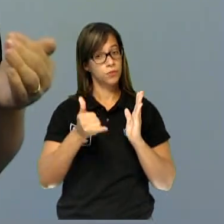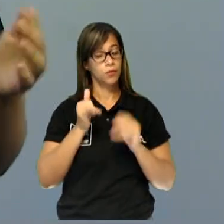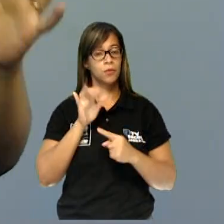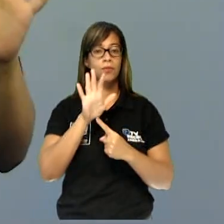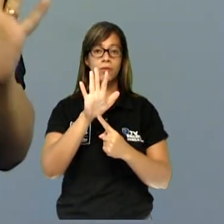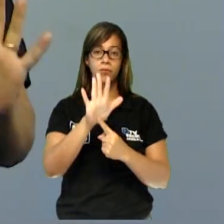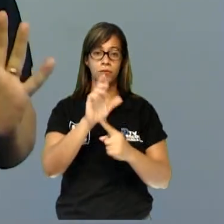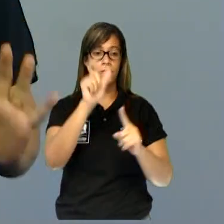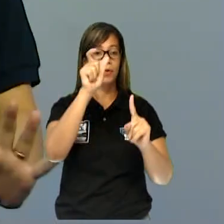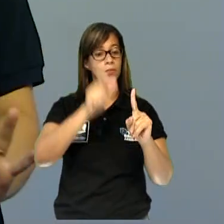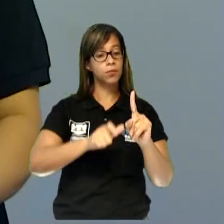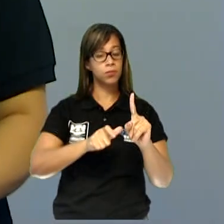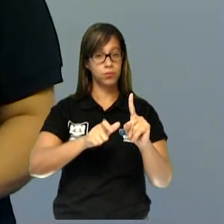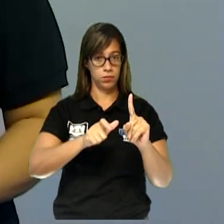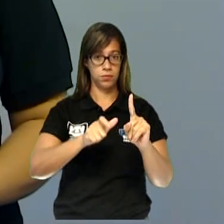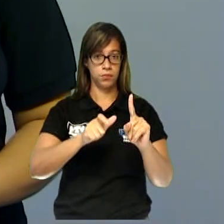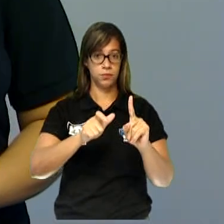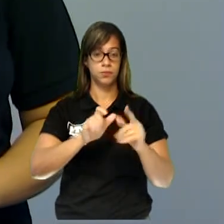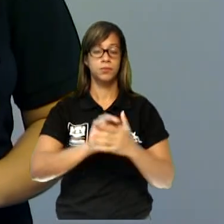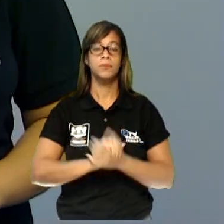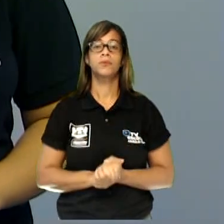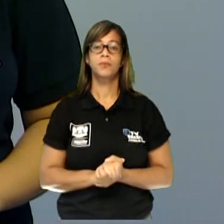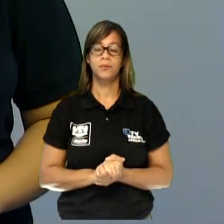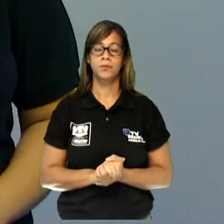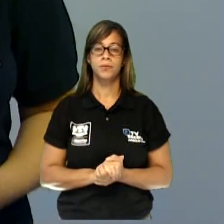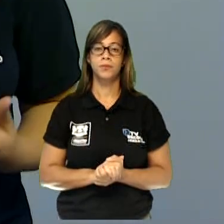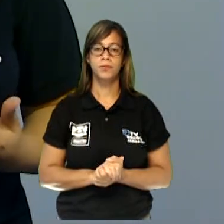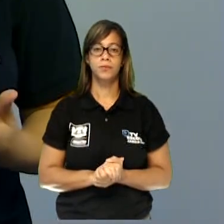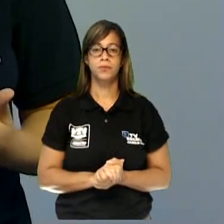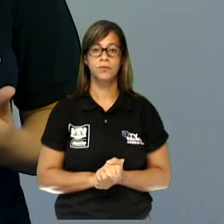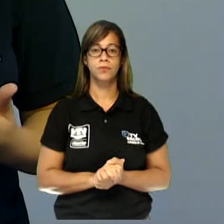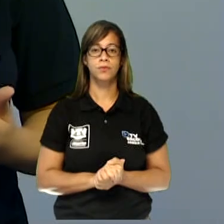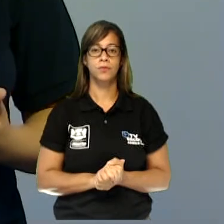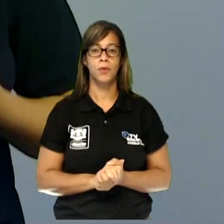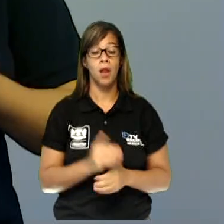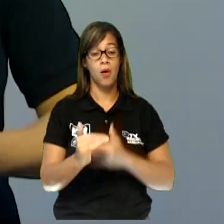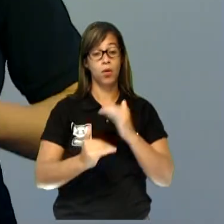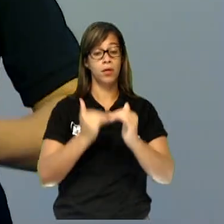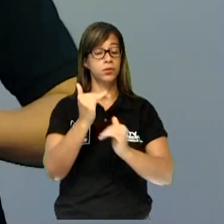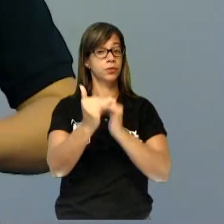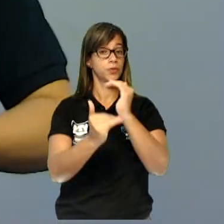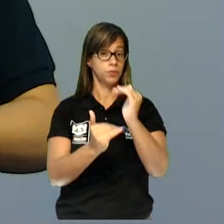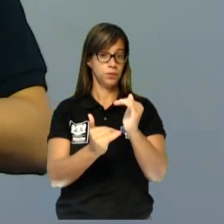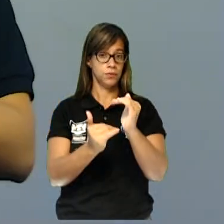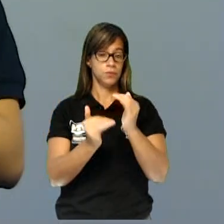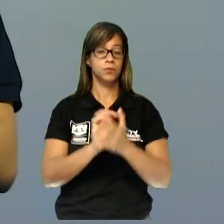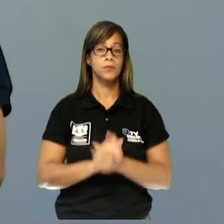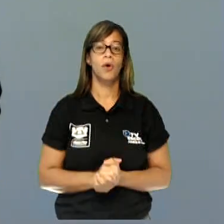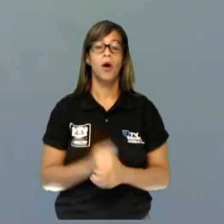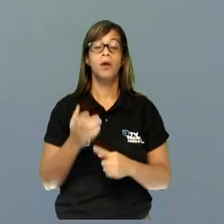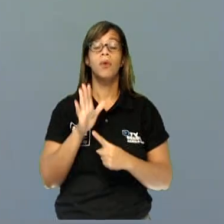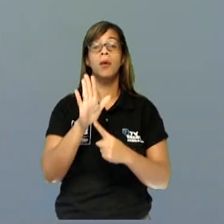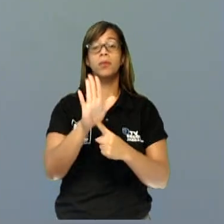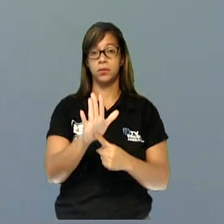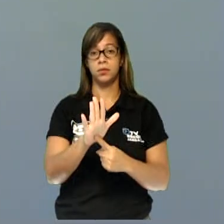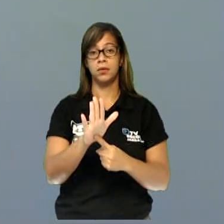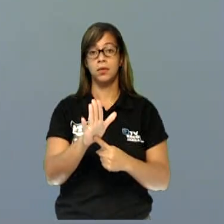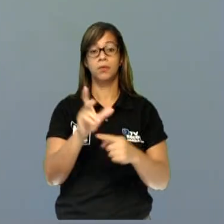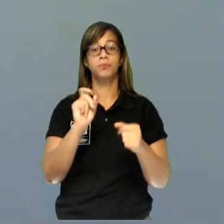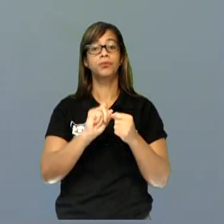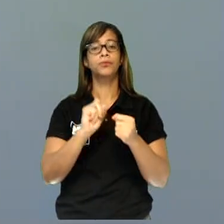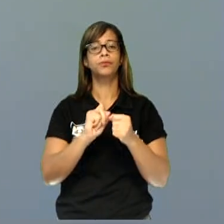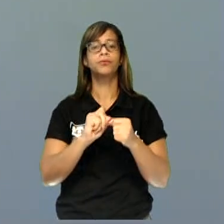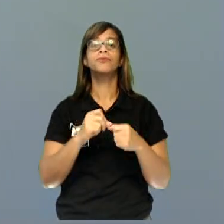personagens e vai situá-los no seu momento inicial. Já o desenvolvimento vai mostrar o que eles fazem, o